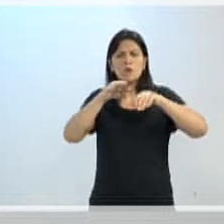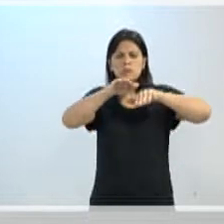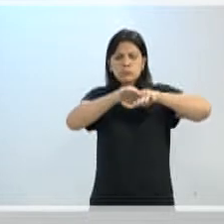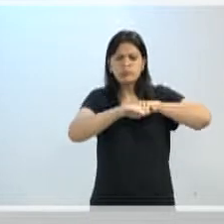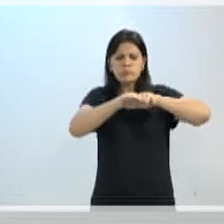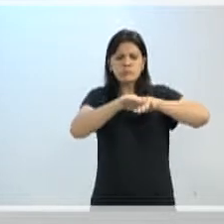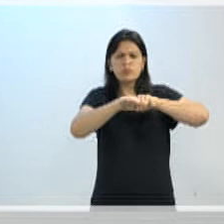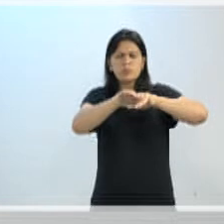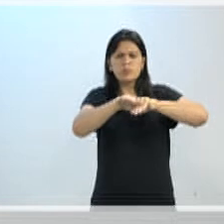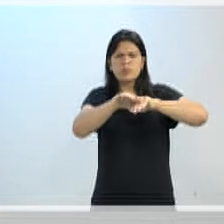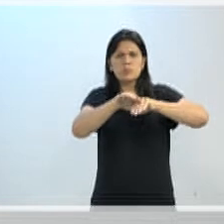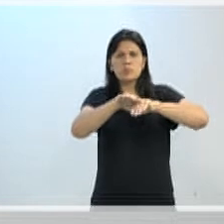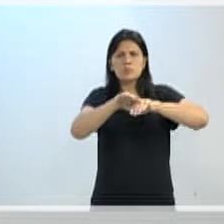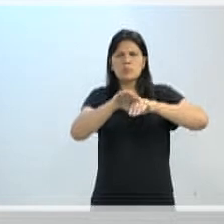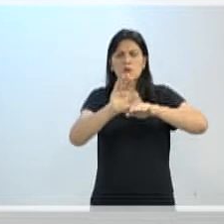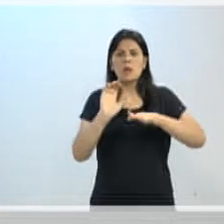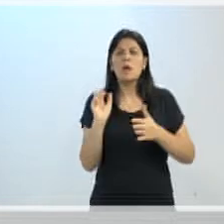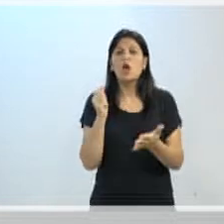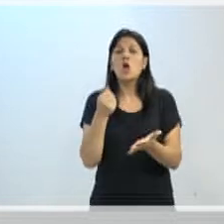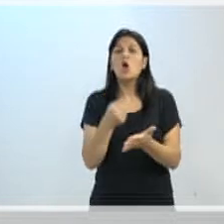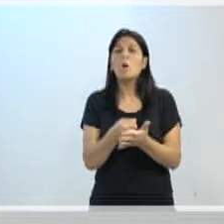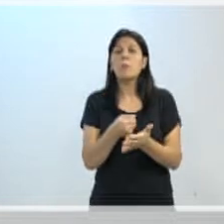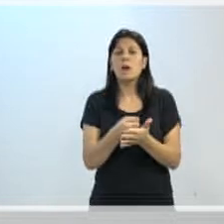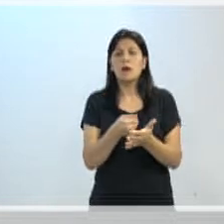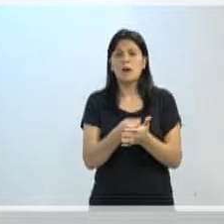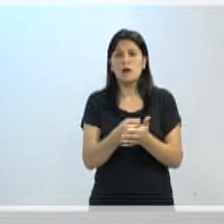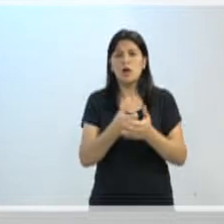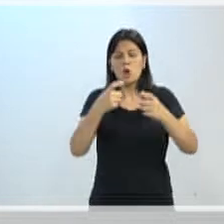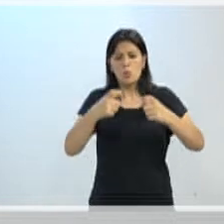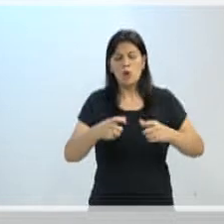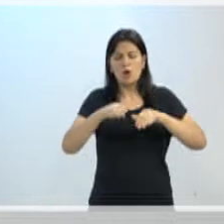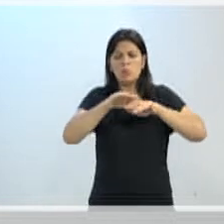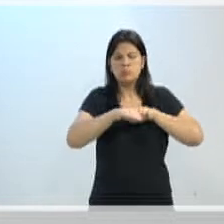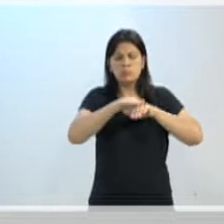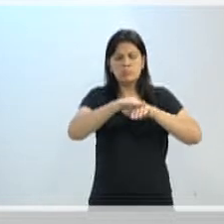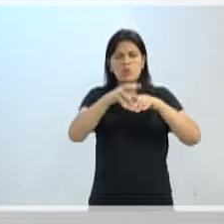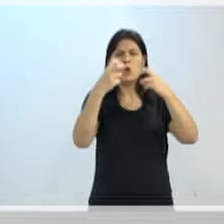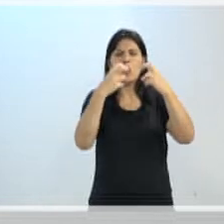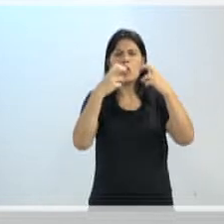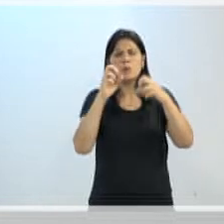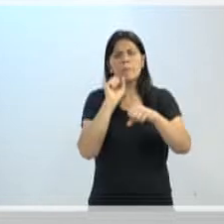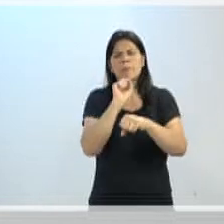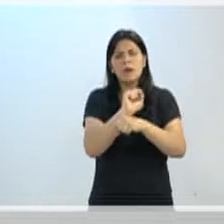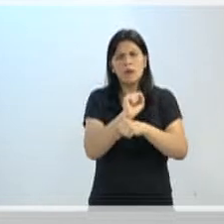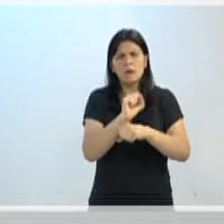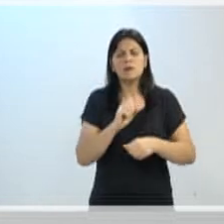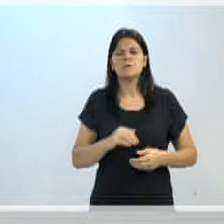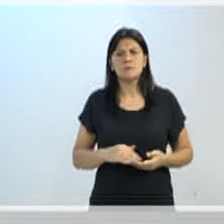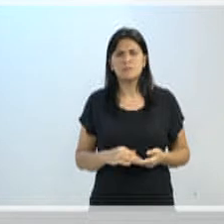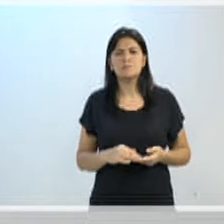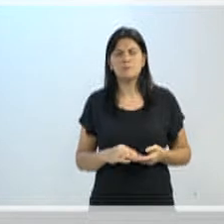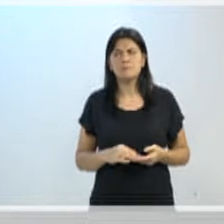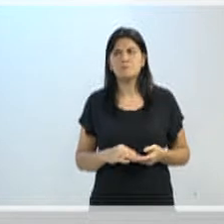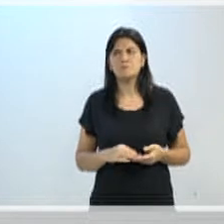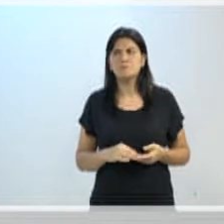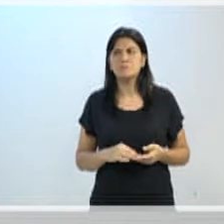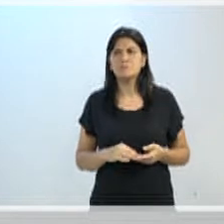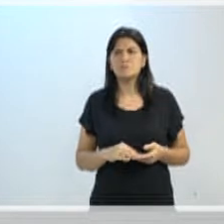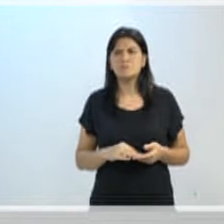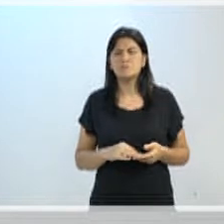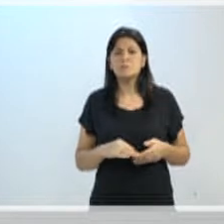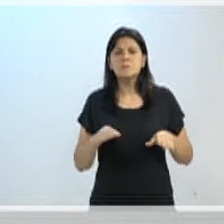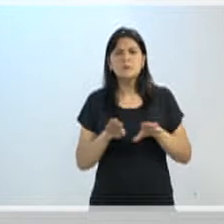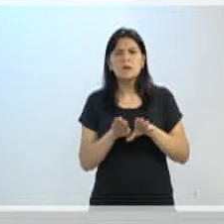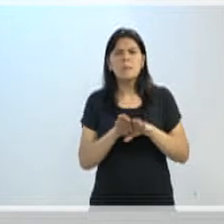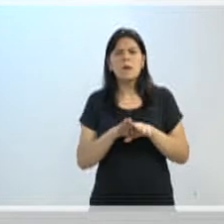maiores volumes os estacionamentos e também fazer com que aumentasse a área azul,